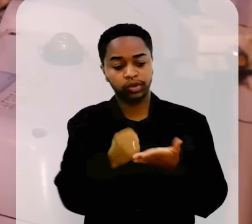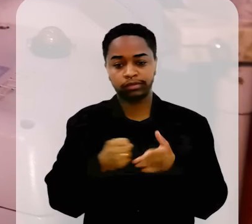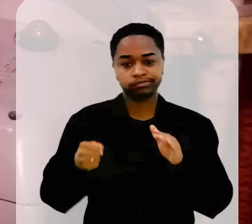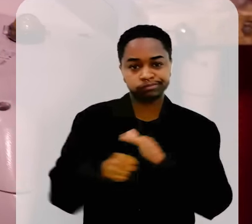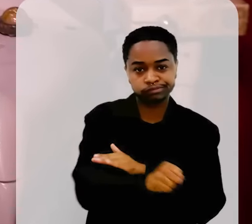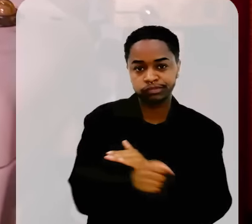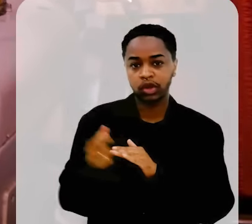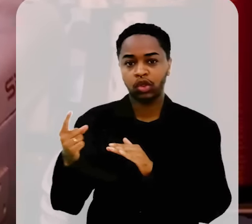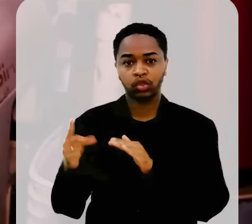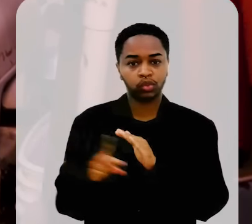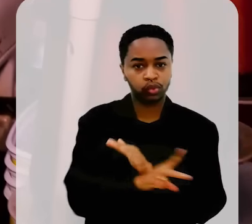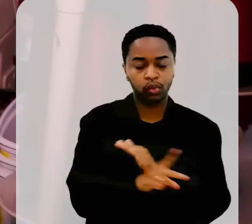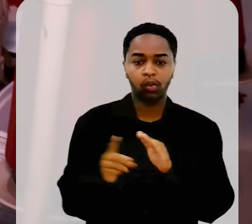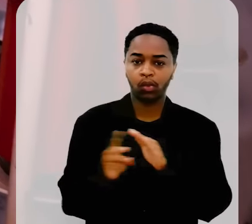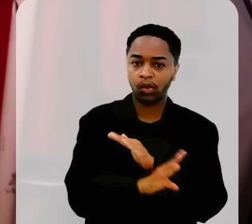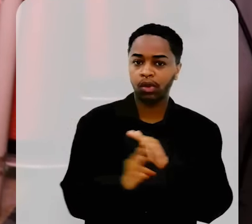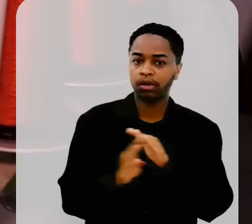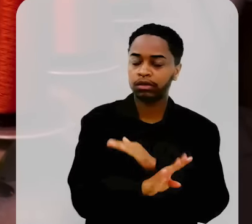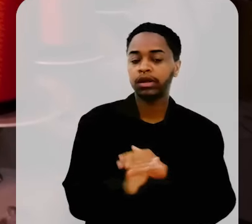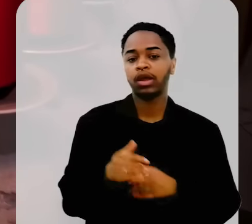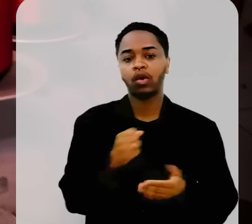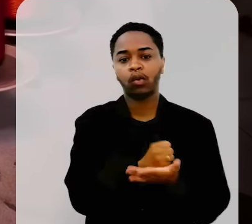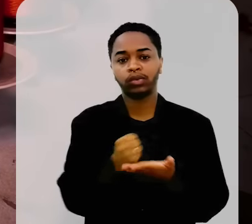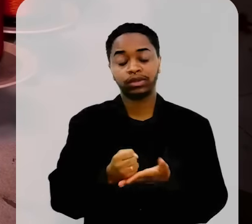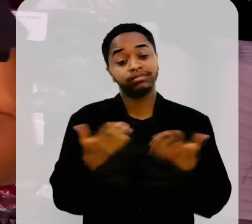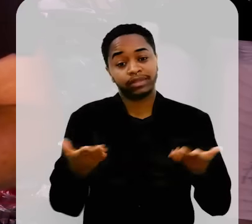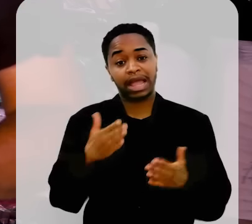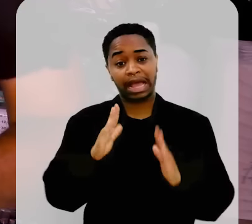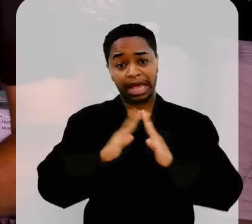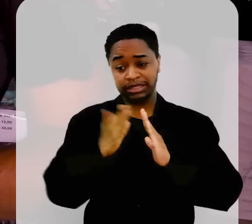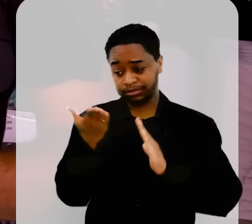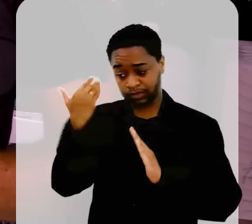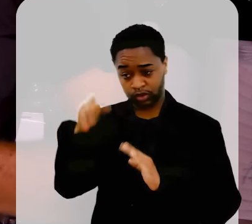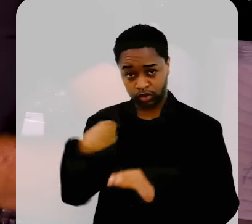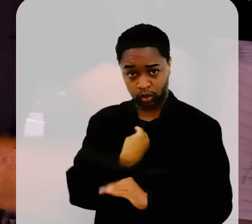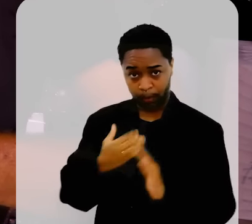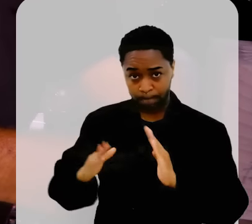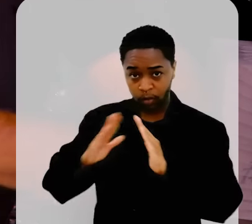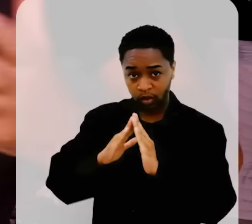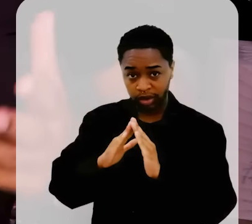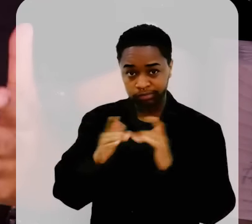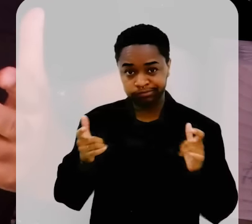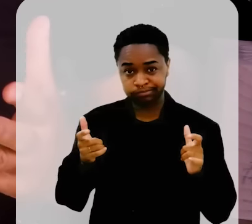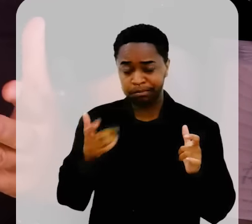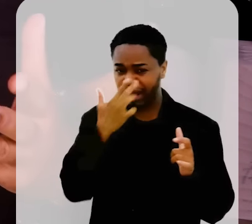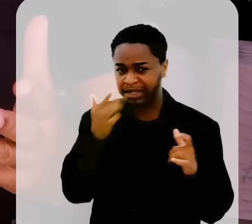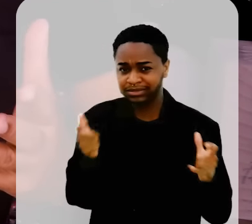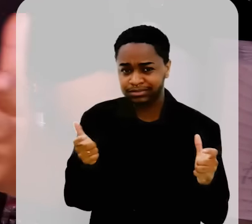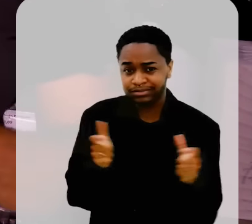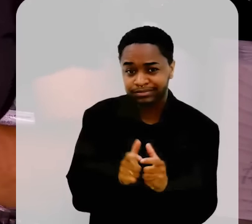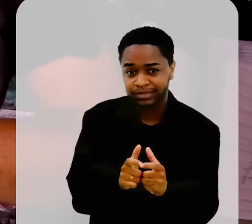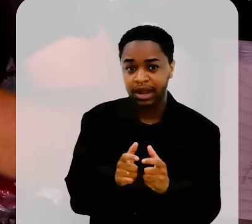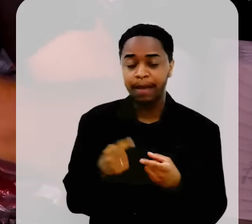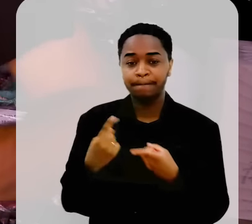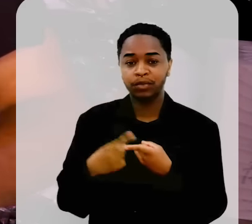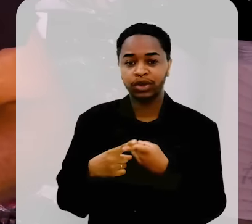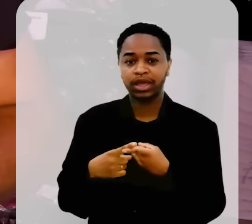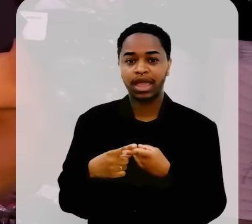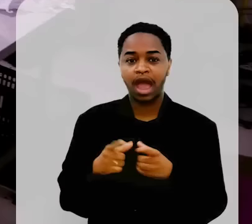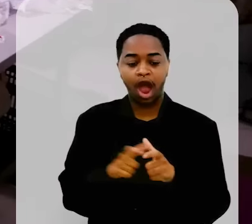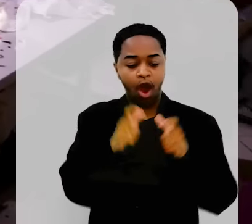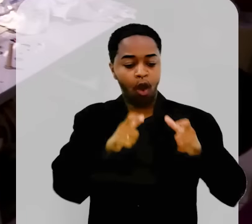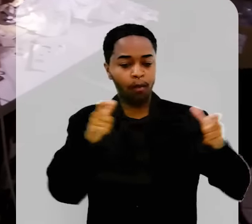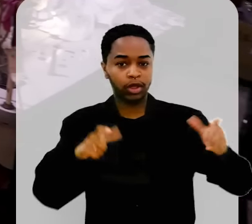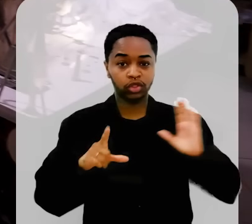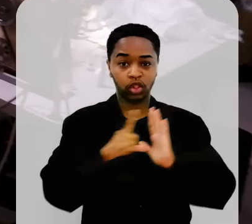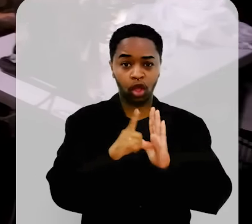Foi colocando uma, duas, três. E aquela casa onde a gente morava, ela foi diminuindo. A gente, a confecção foi